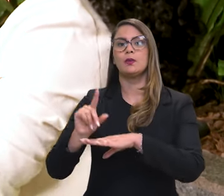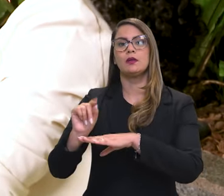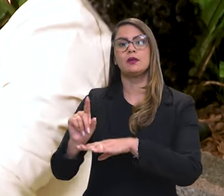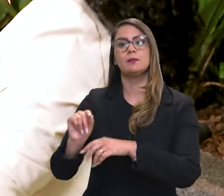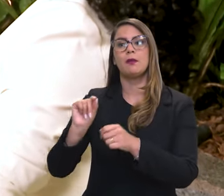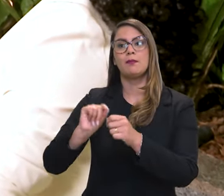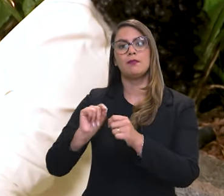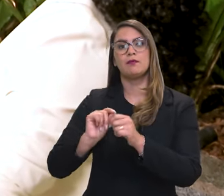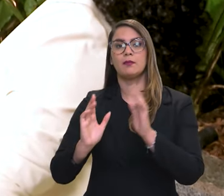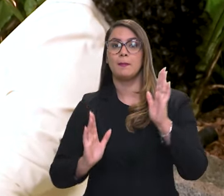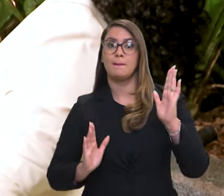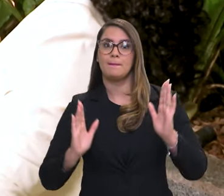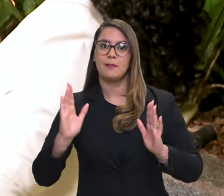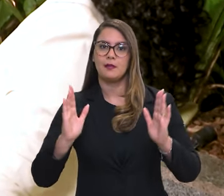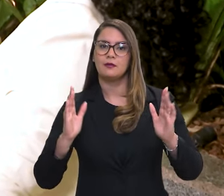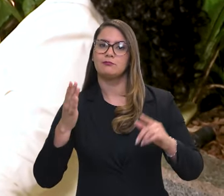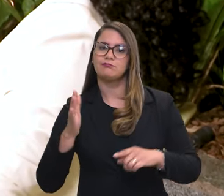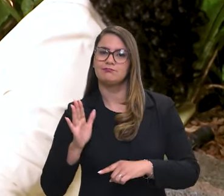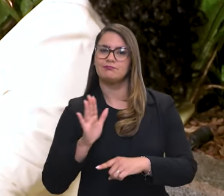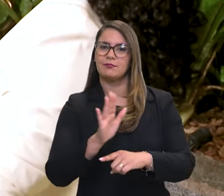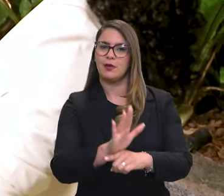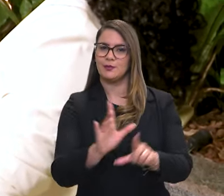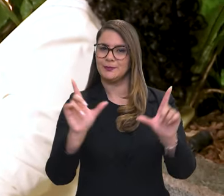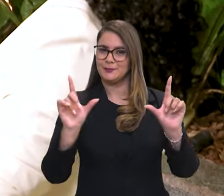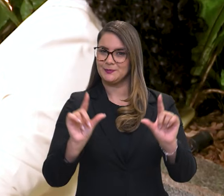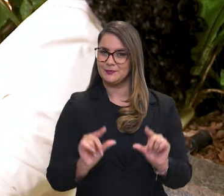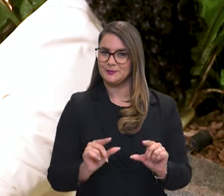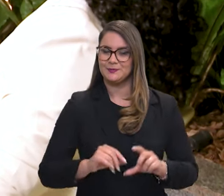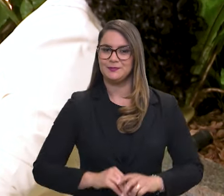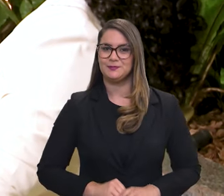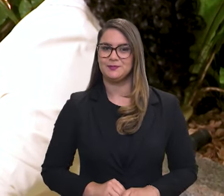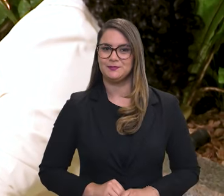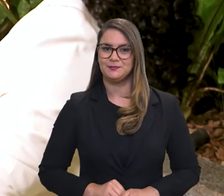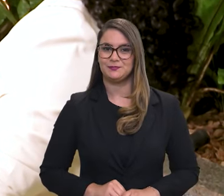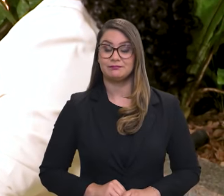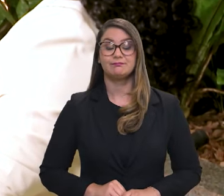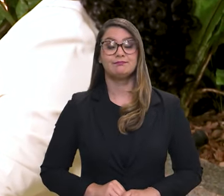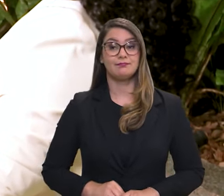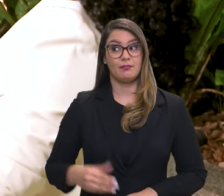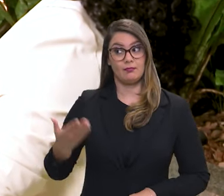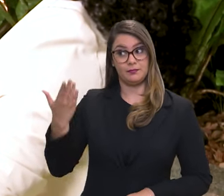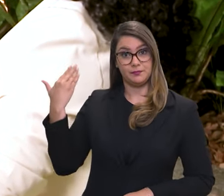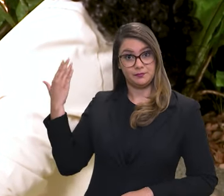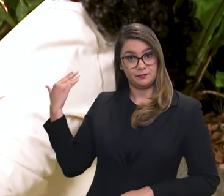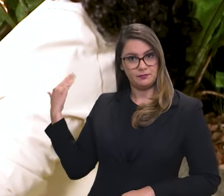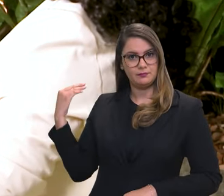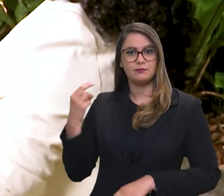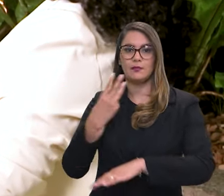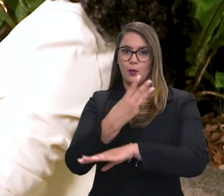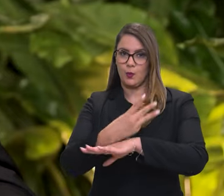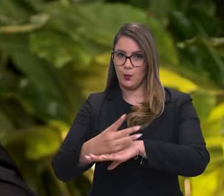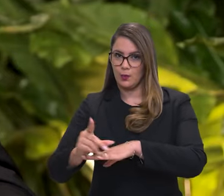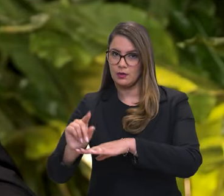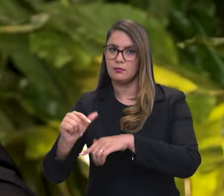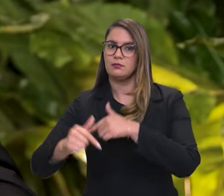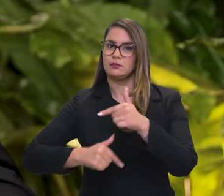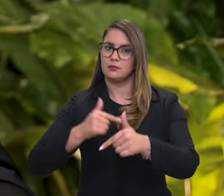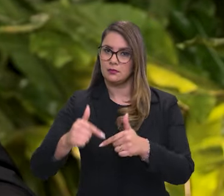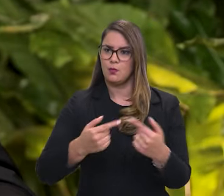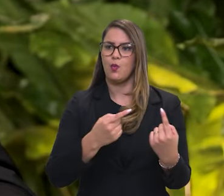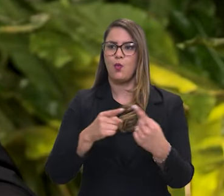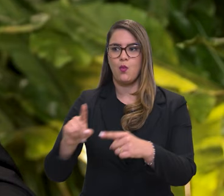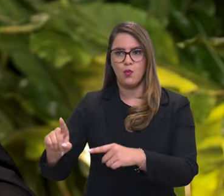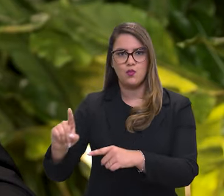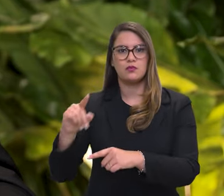contribuir com essa redução. No passado, o IBAMA já trabalhou muito no combate ao desmatamento e